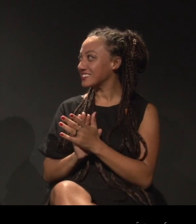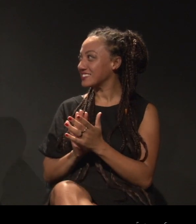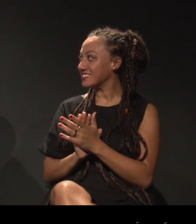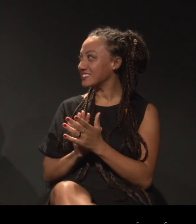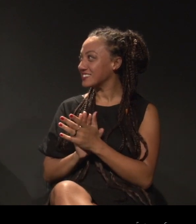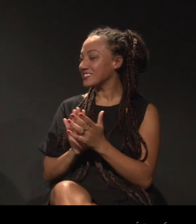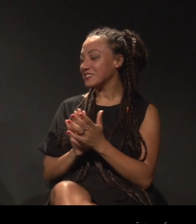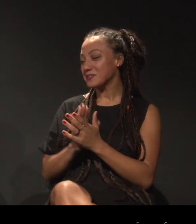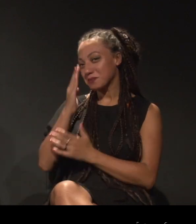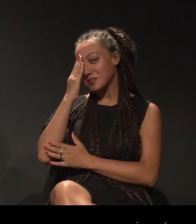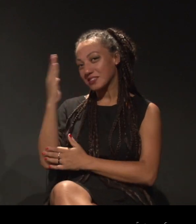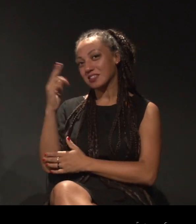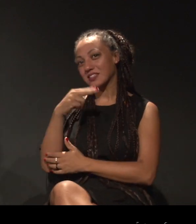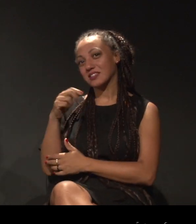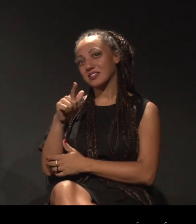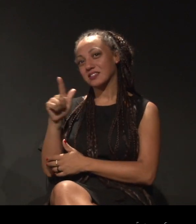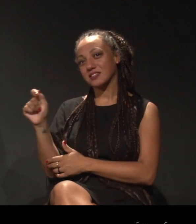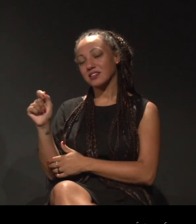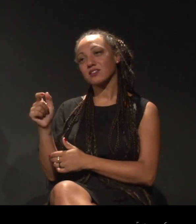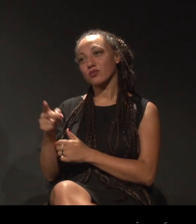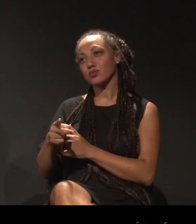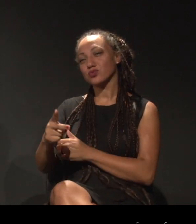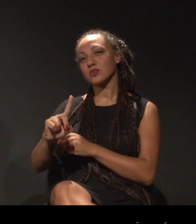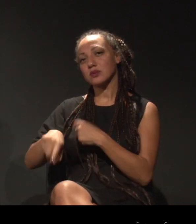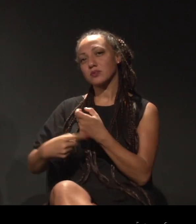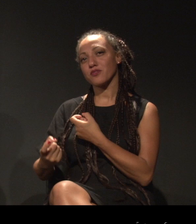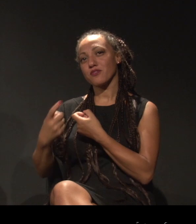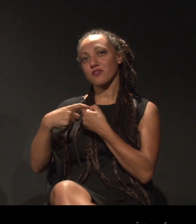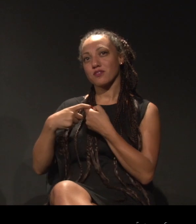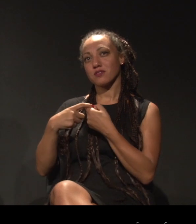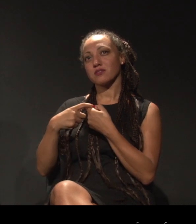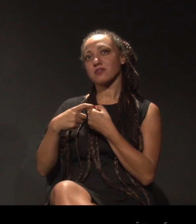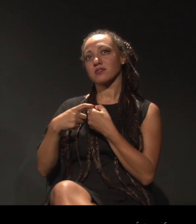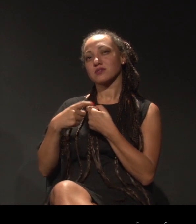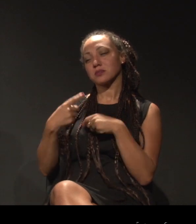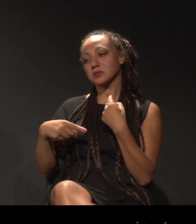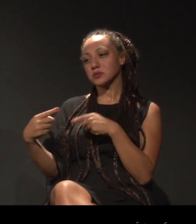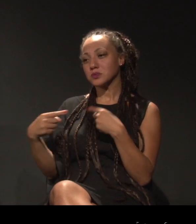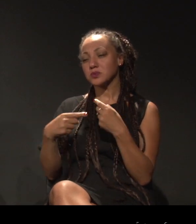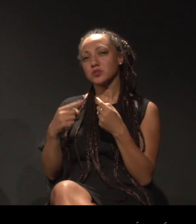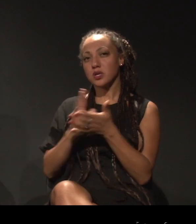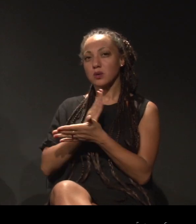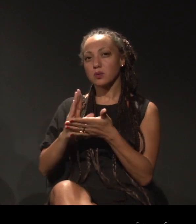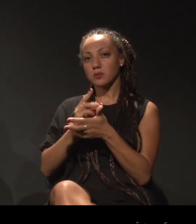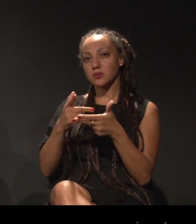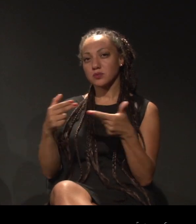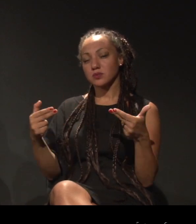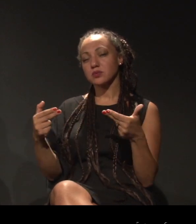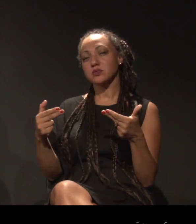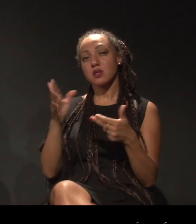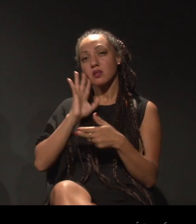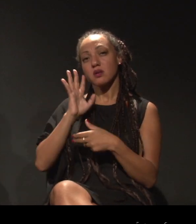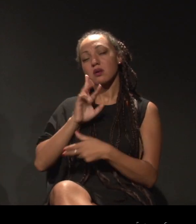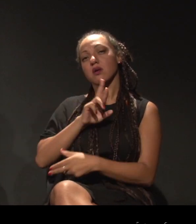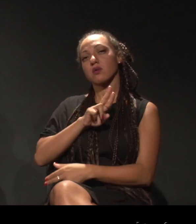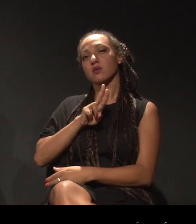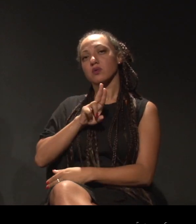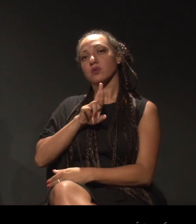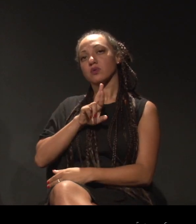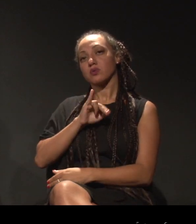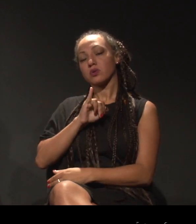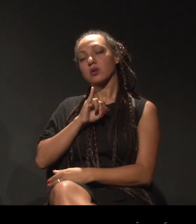Obrigada, nega. Obrigada. Vamos seguir, daí a gente retoma para poder discutir alguns pontos, né? Acho que seria legal também o Rui comentar.